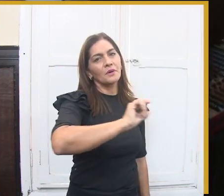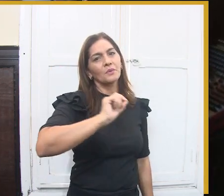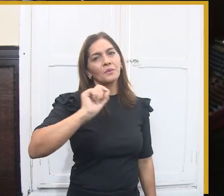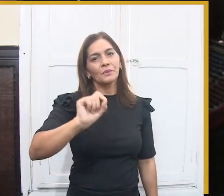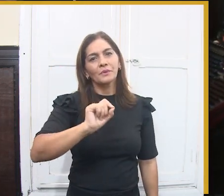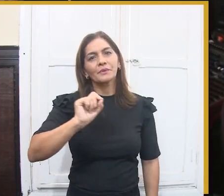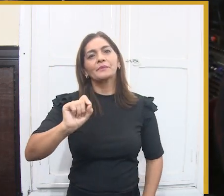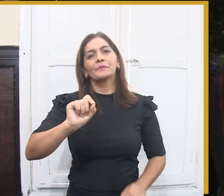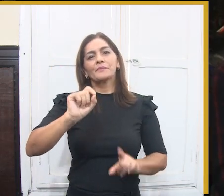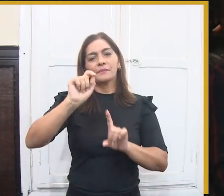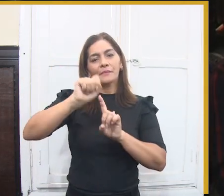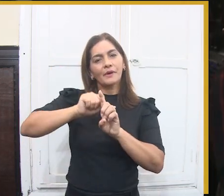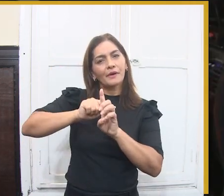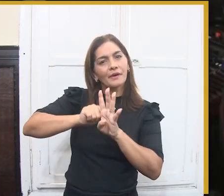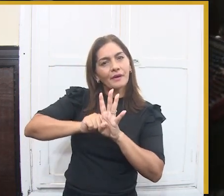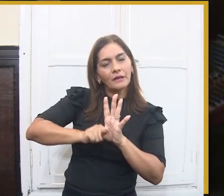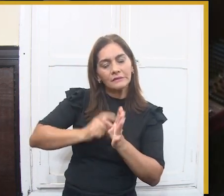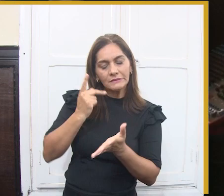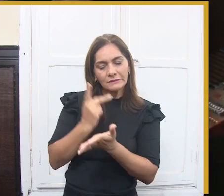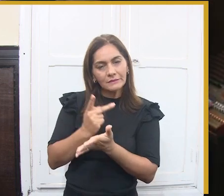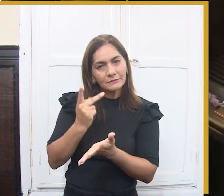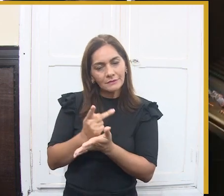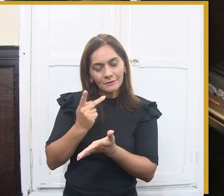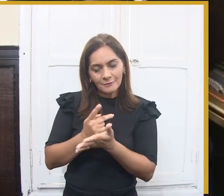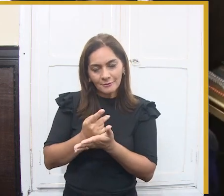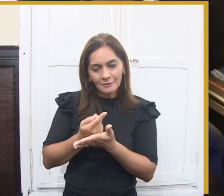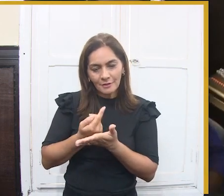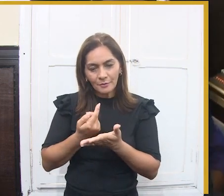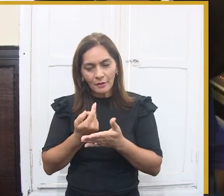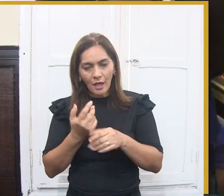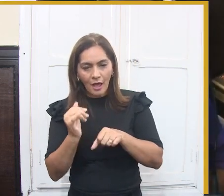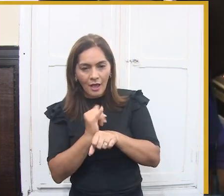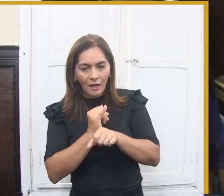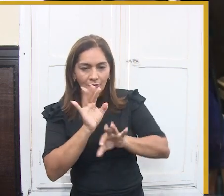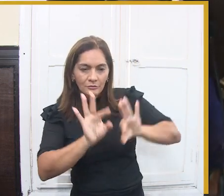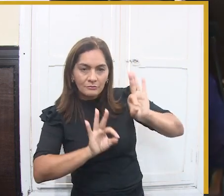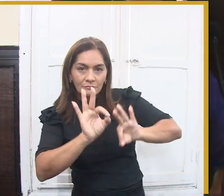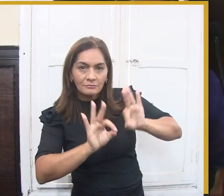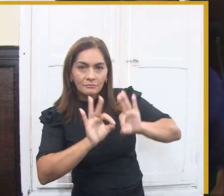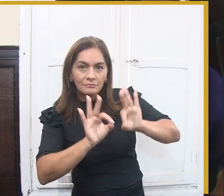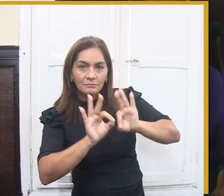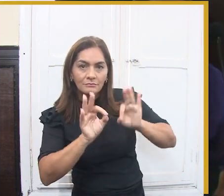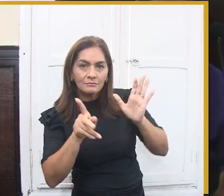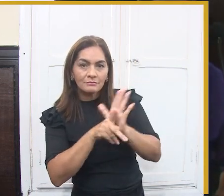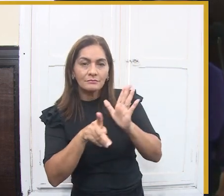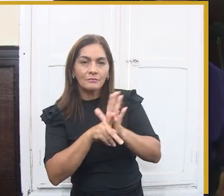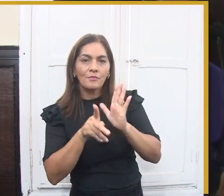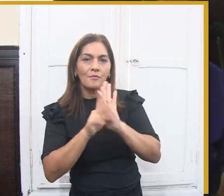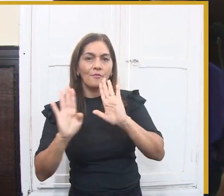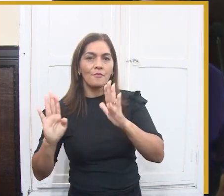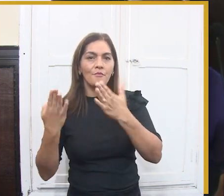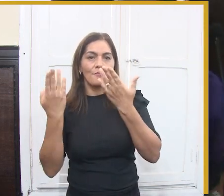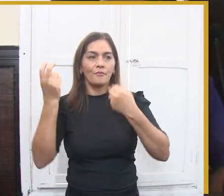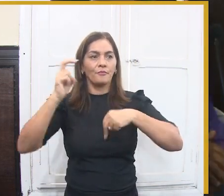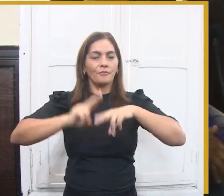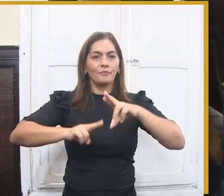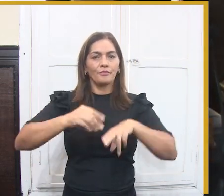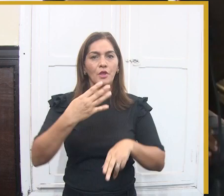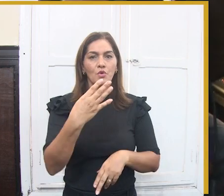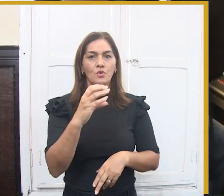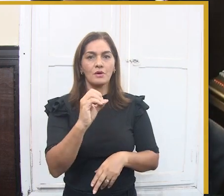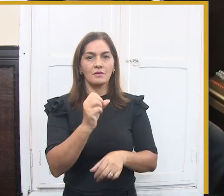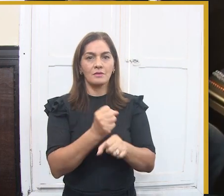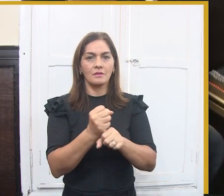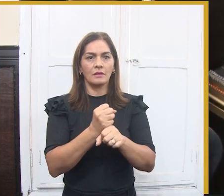Oi. Pronto. Pessoal, muito bom dia a todos. Quero aqui fazer um agradecimento amplo a cada